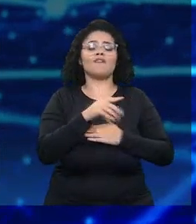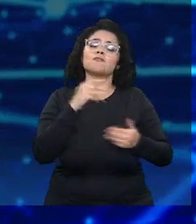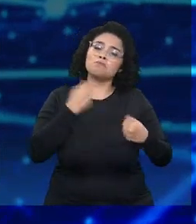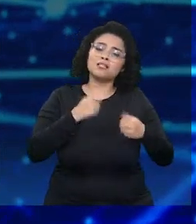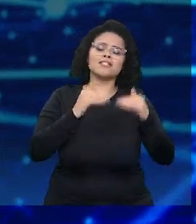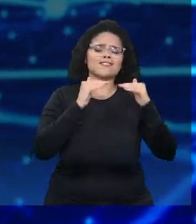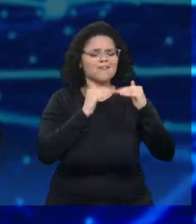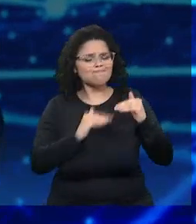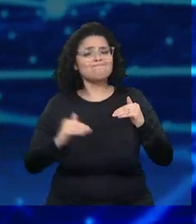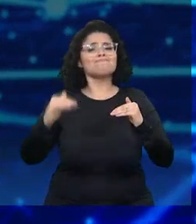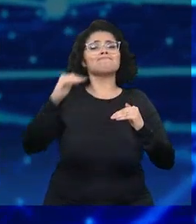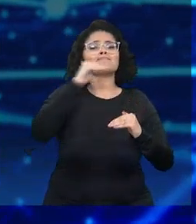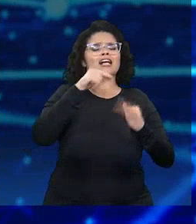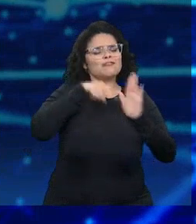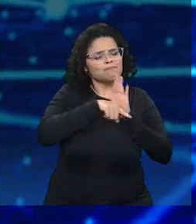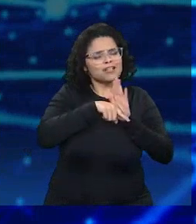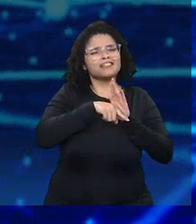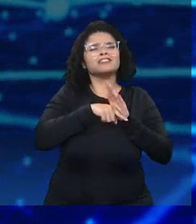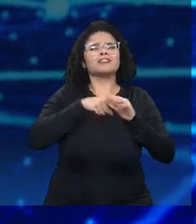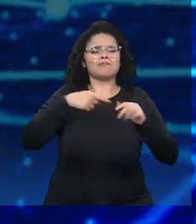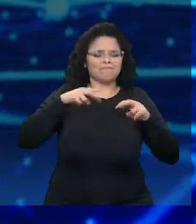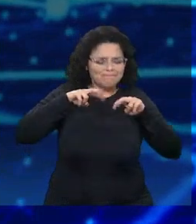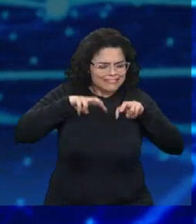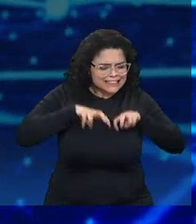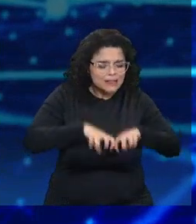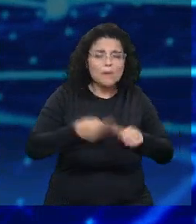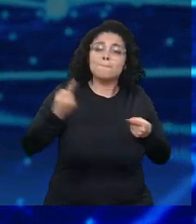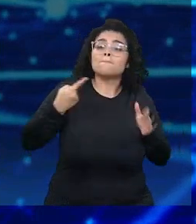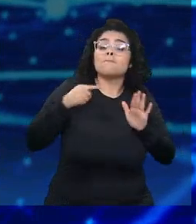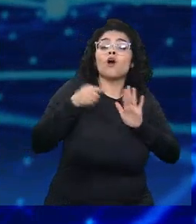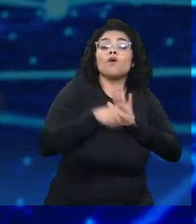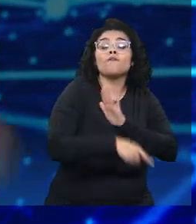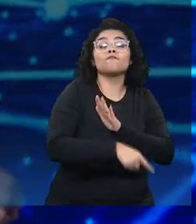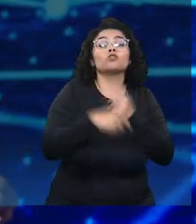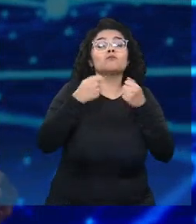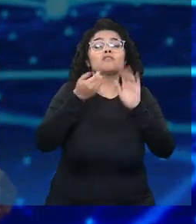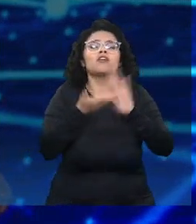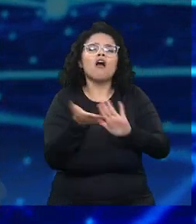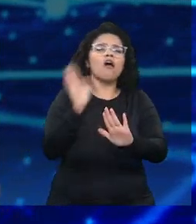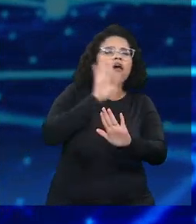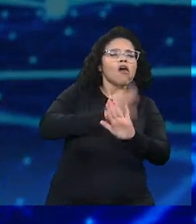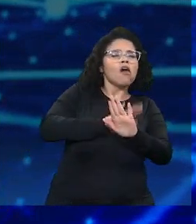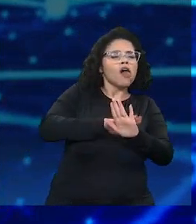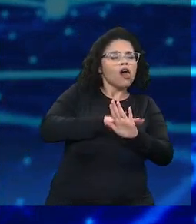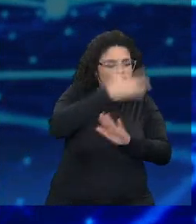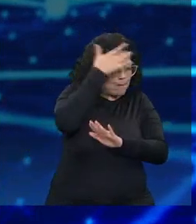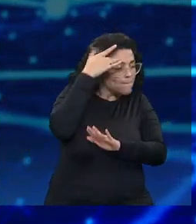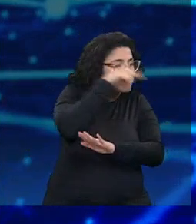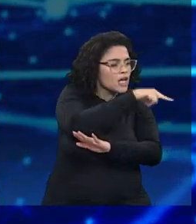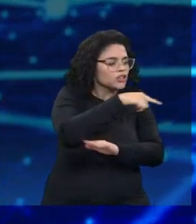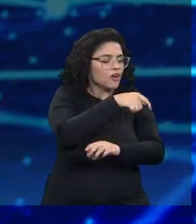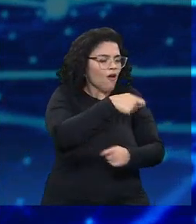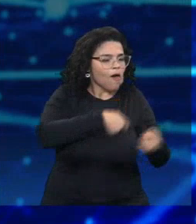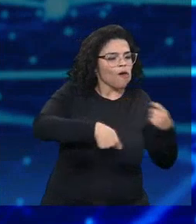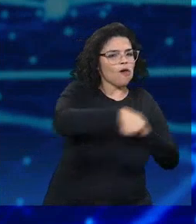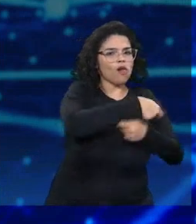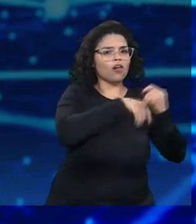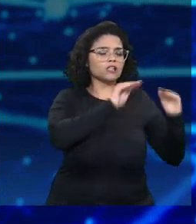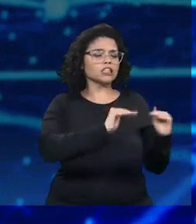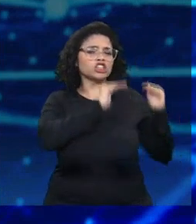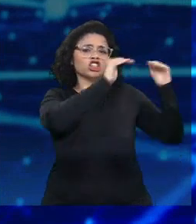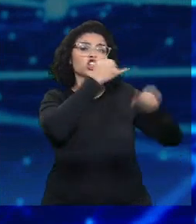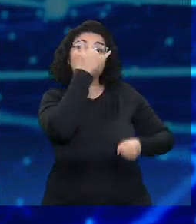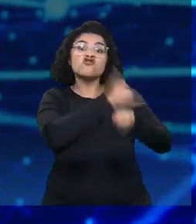da criminalidade, que é a organização criminosa que alicia pessoas para o crime e que, na verdade, são os